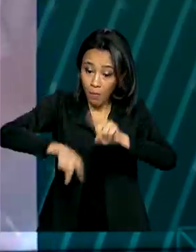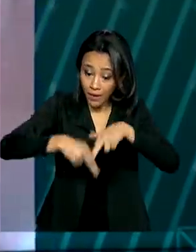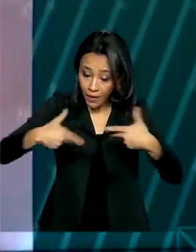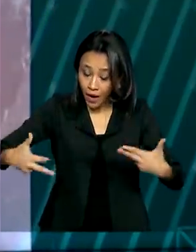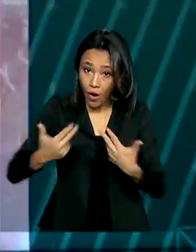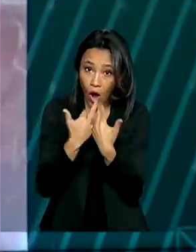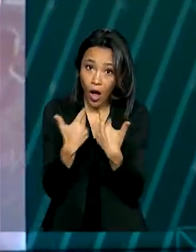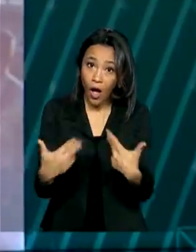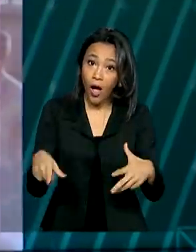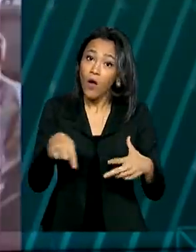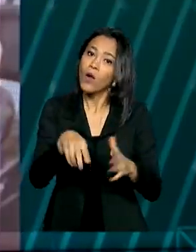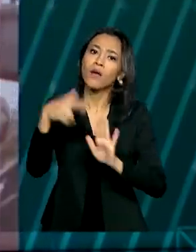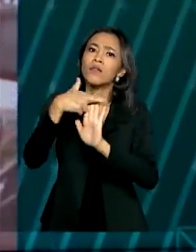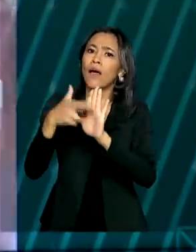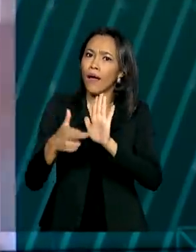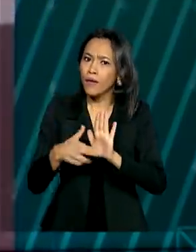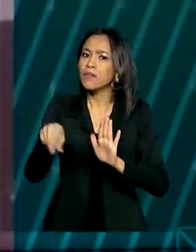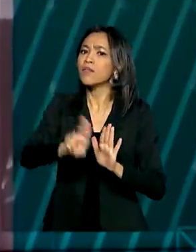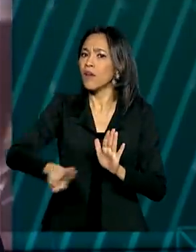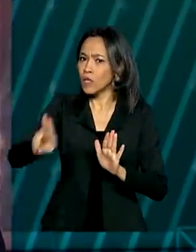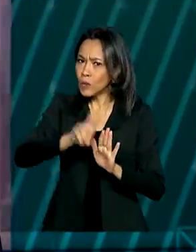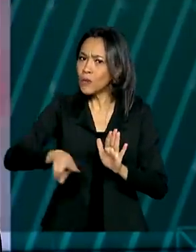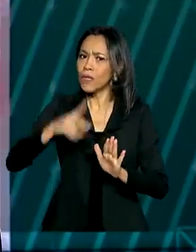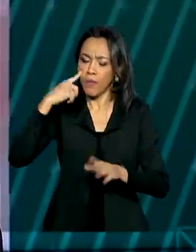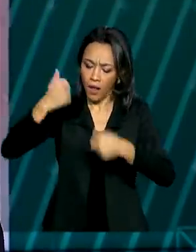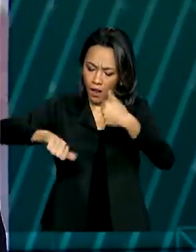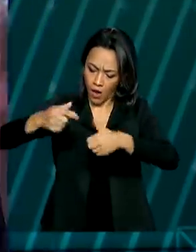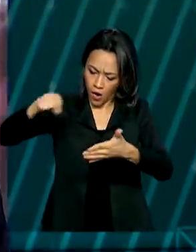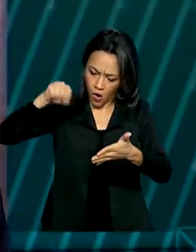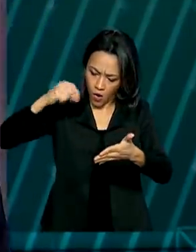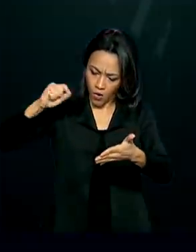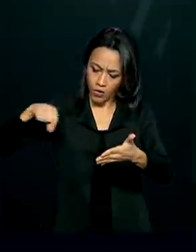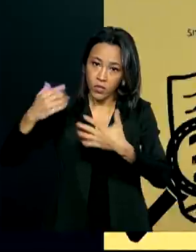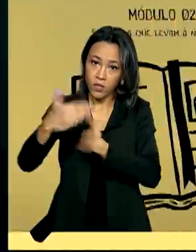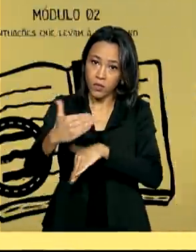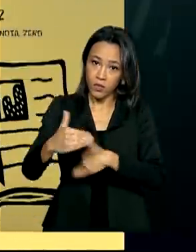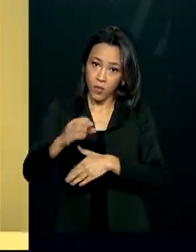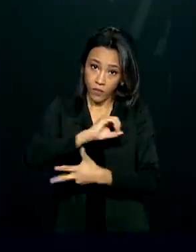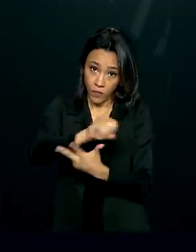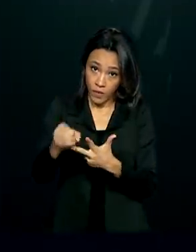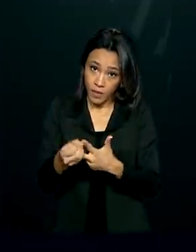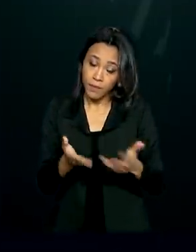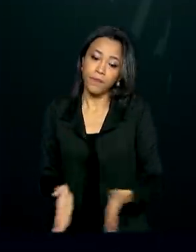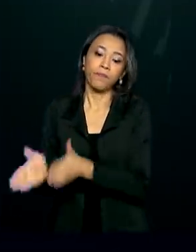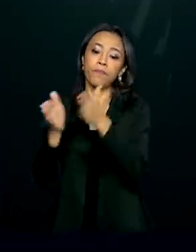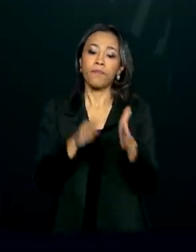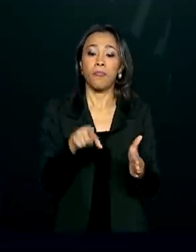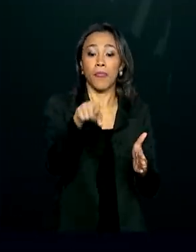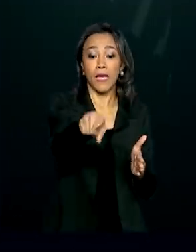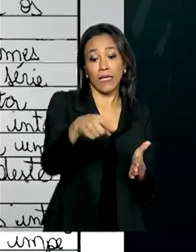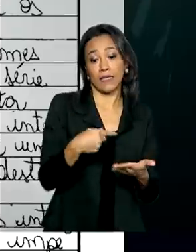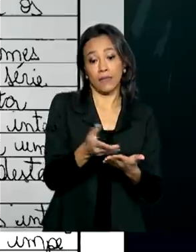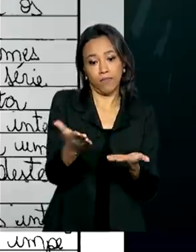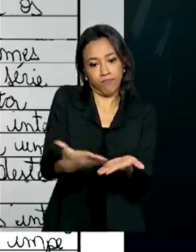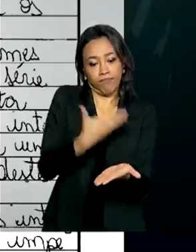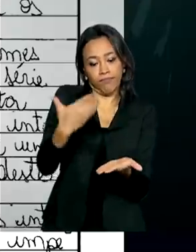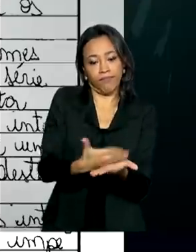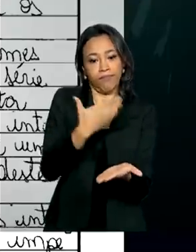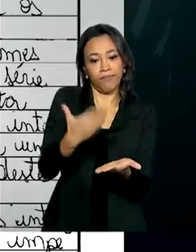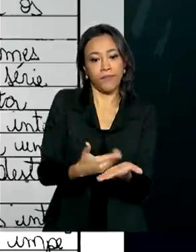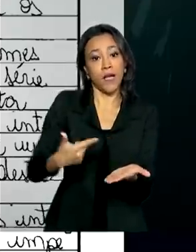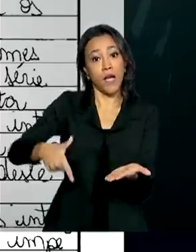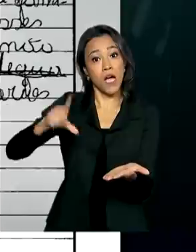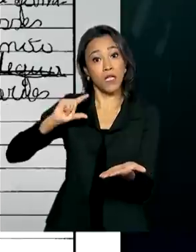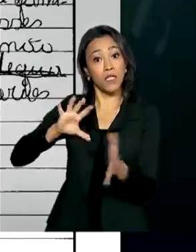os critérios usados pela banca que corrige as redações do Enem. O material antes restrito a quem